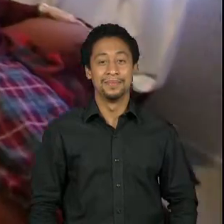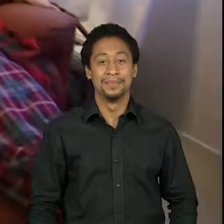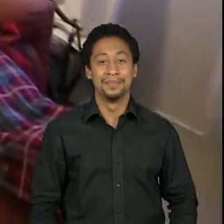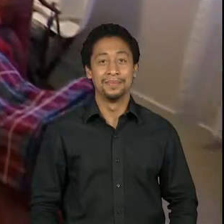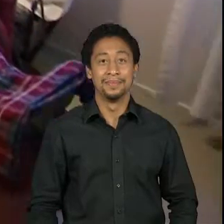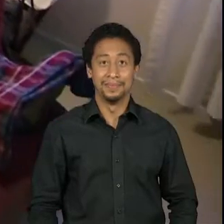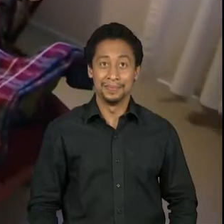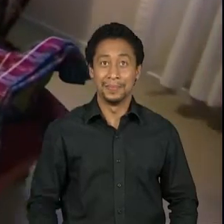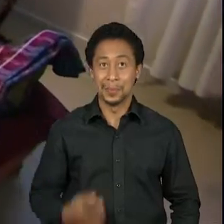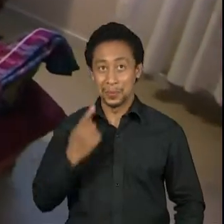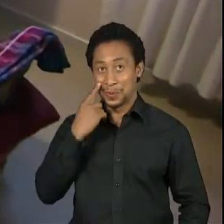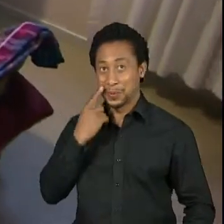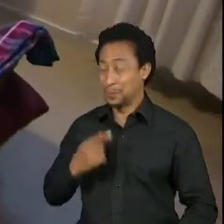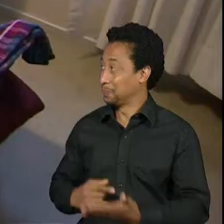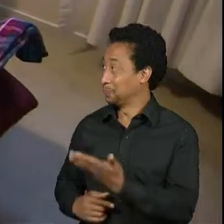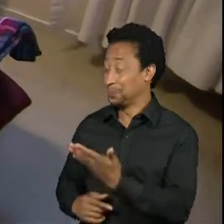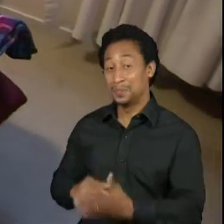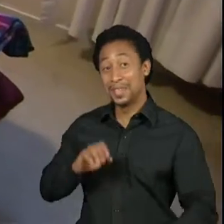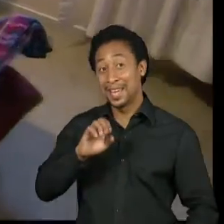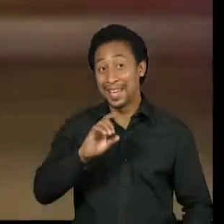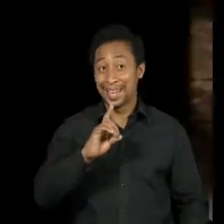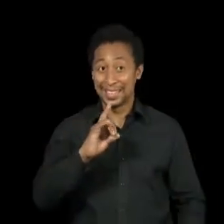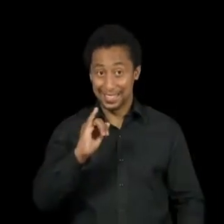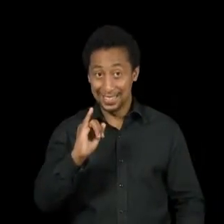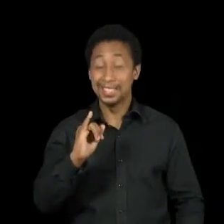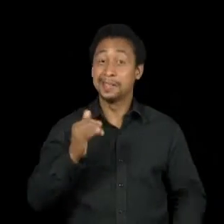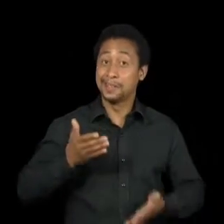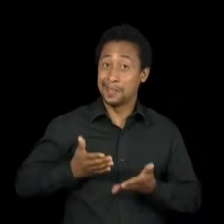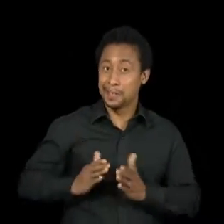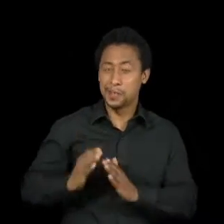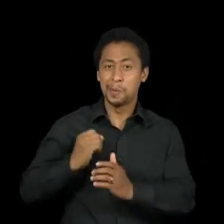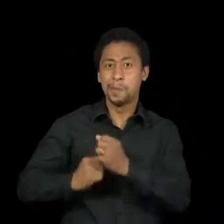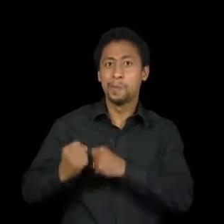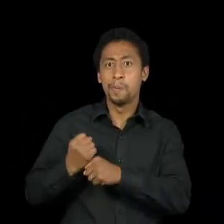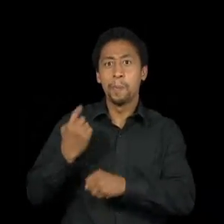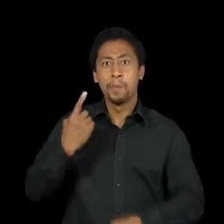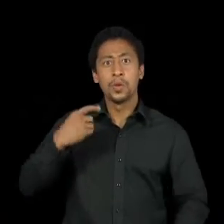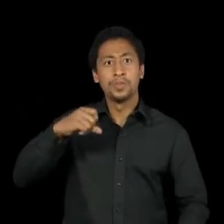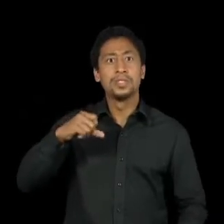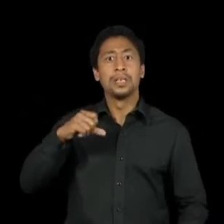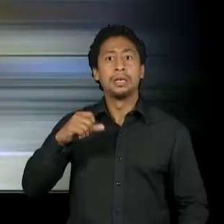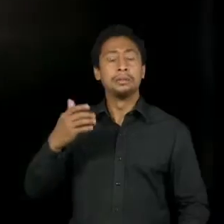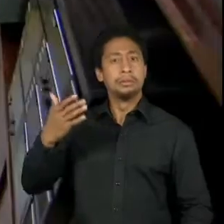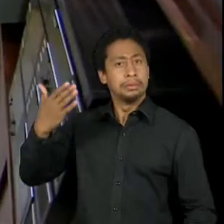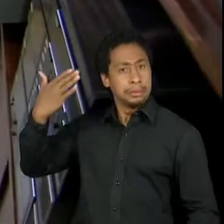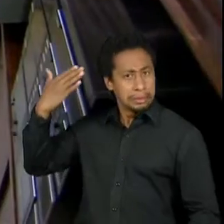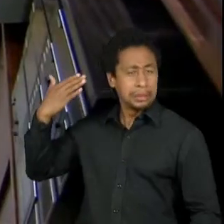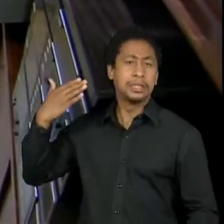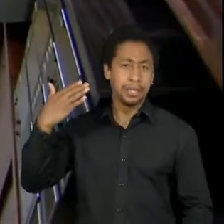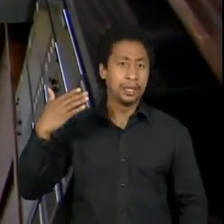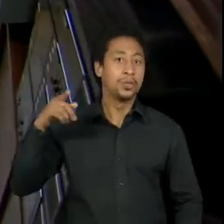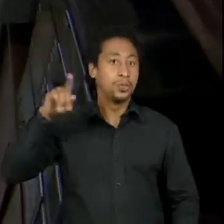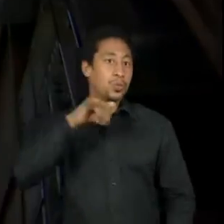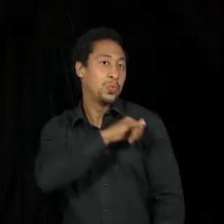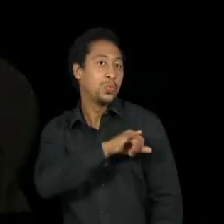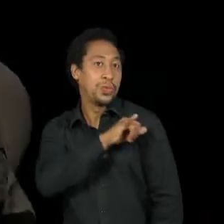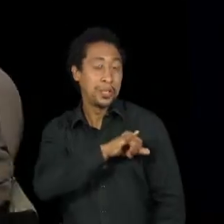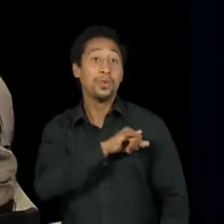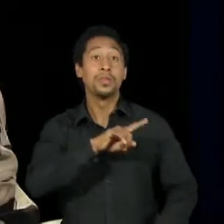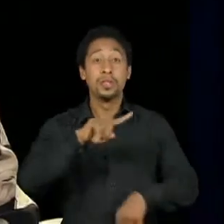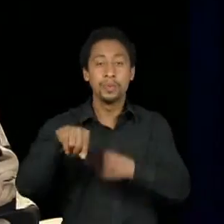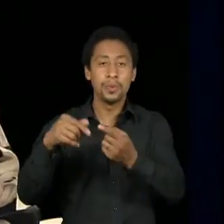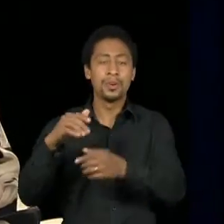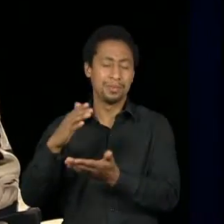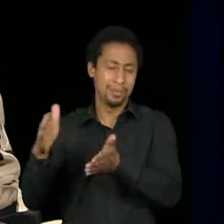Etty Fraser nasceu em 1931, no Rio de Janeiro, e na adolescência estudou em um colégio interno, na Inglaterra.